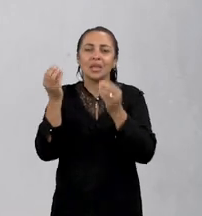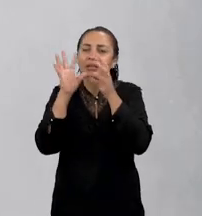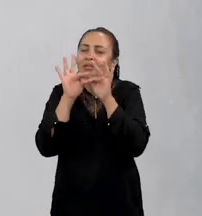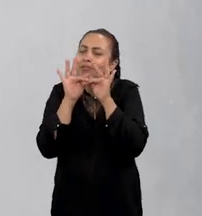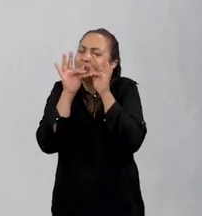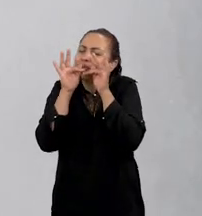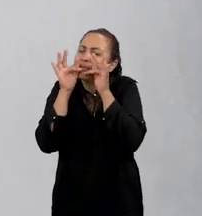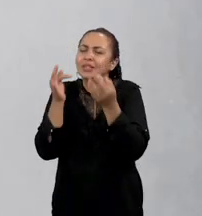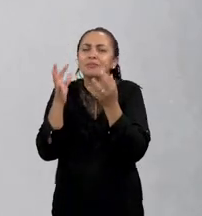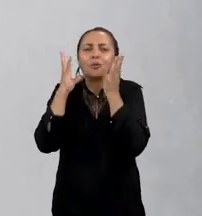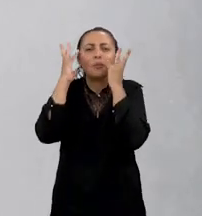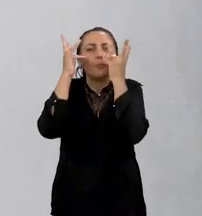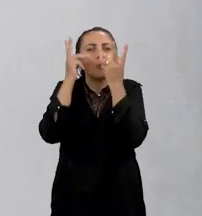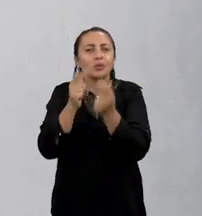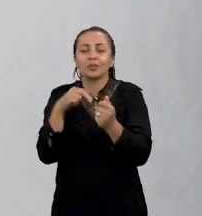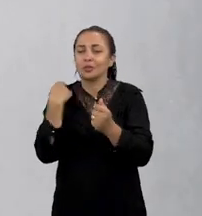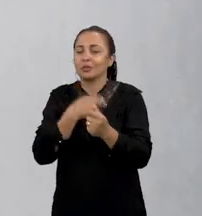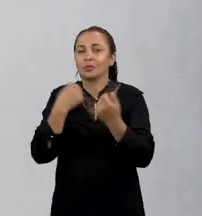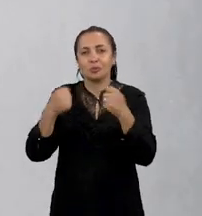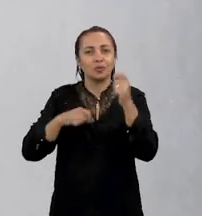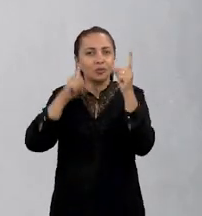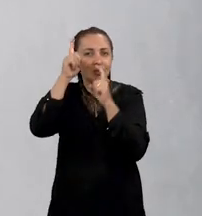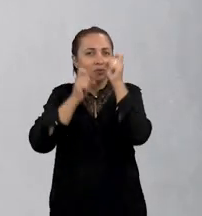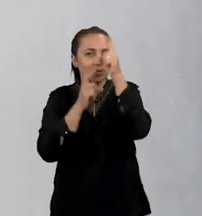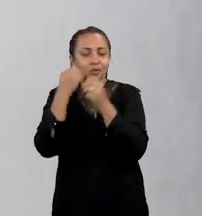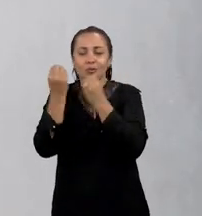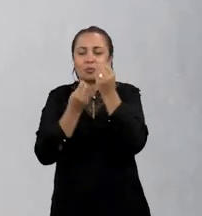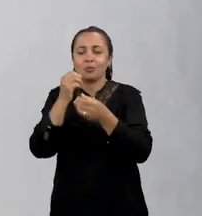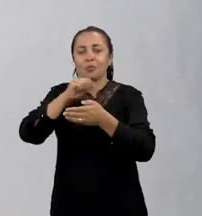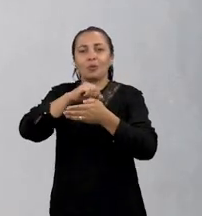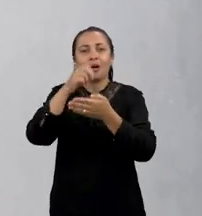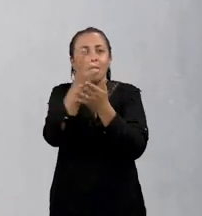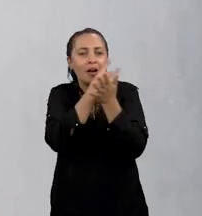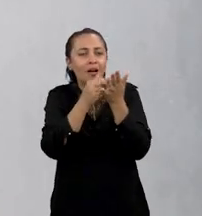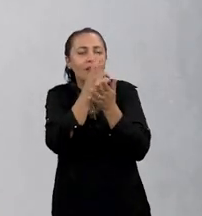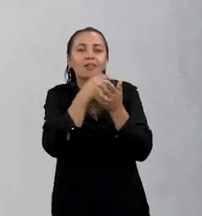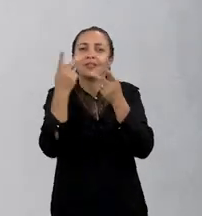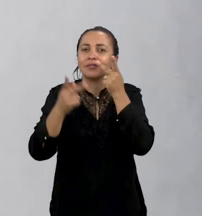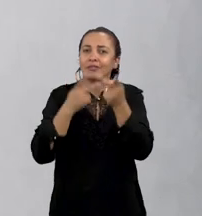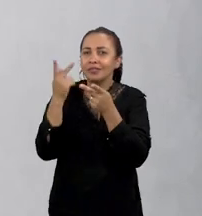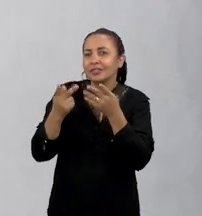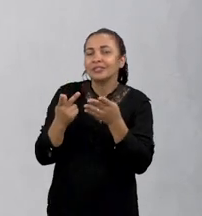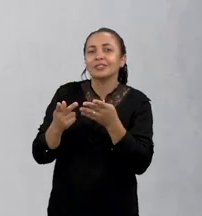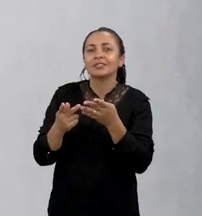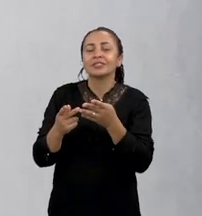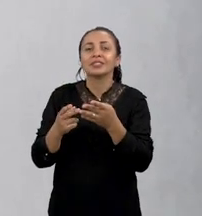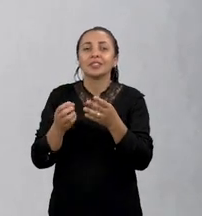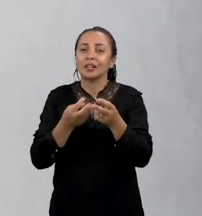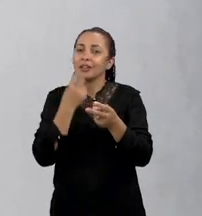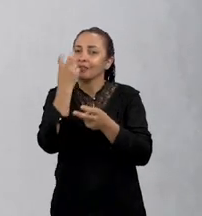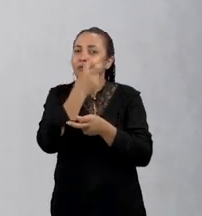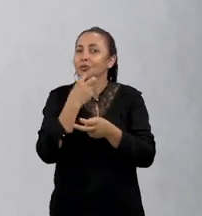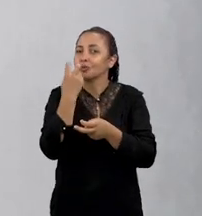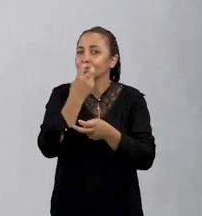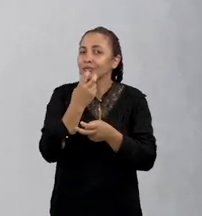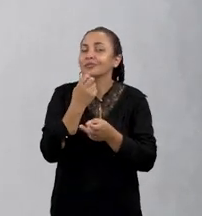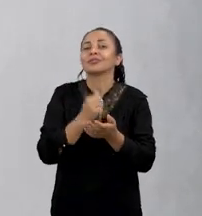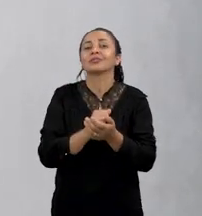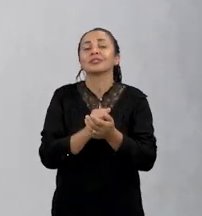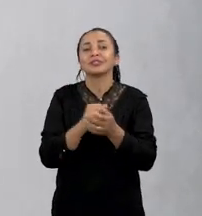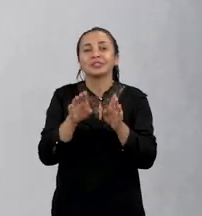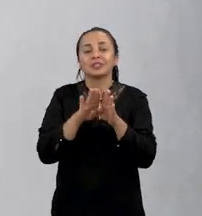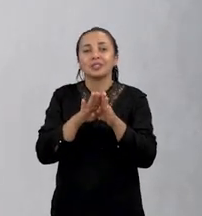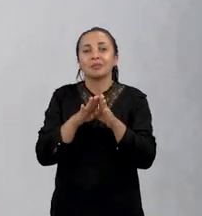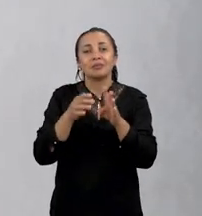substantivo do que a gente pode expressar enquanto arte falada, já que advém da oralidade, e